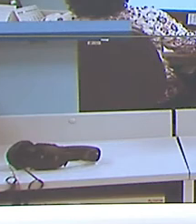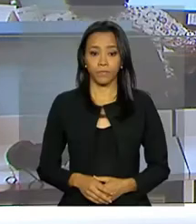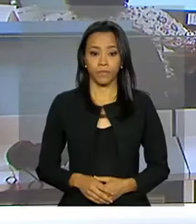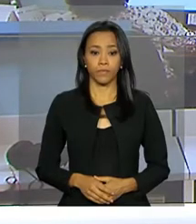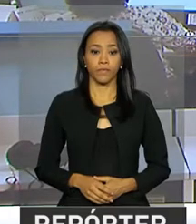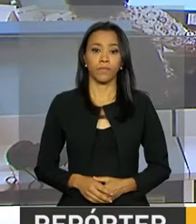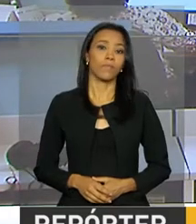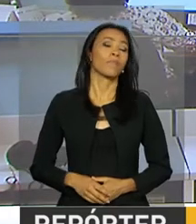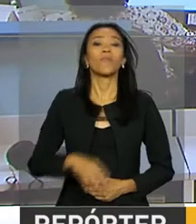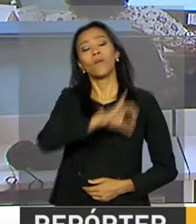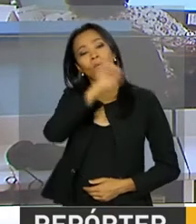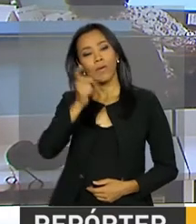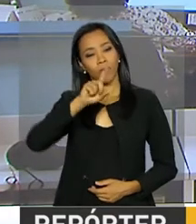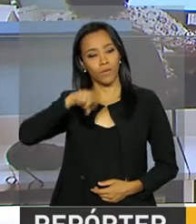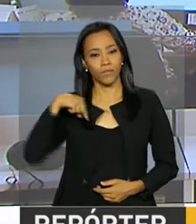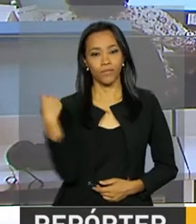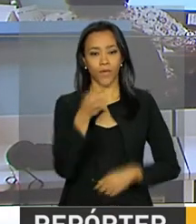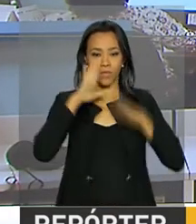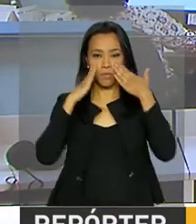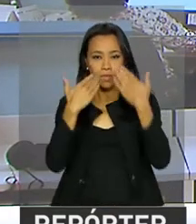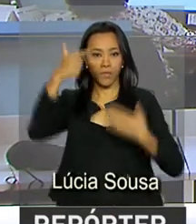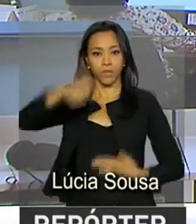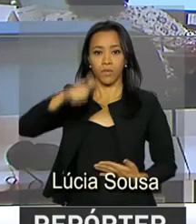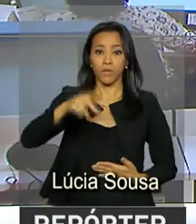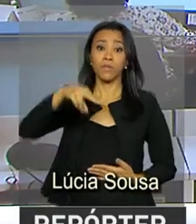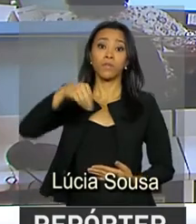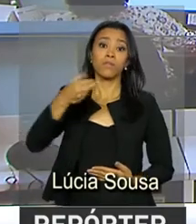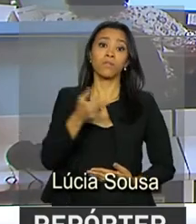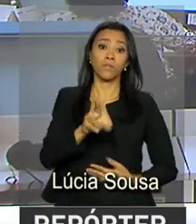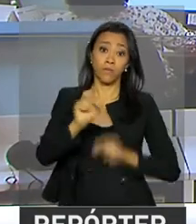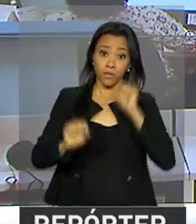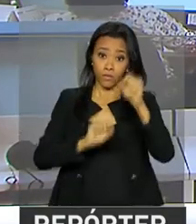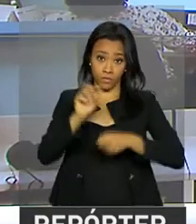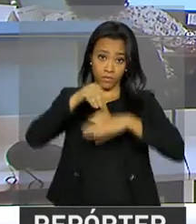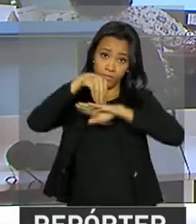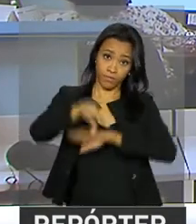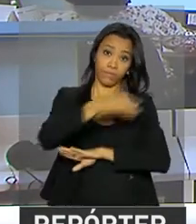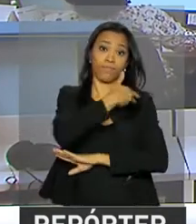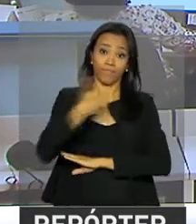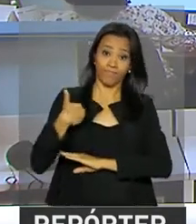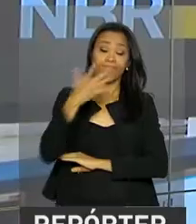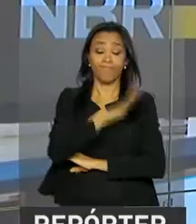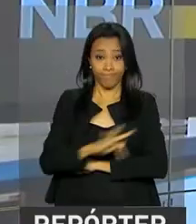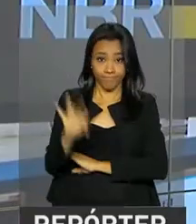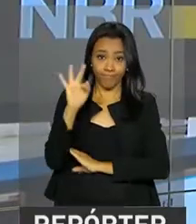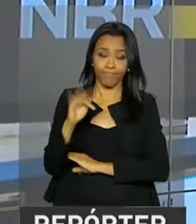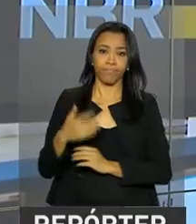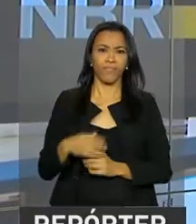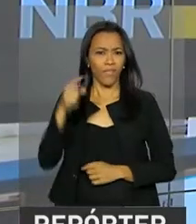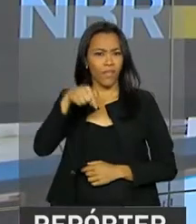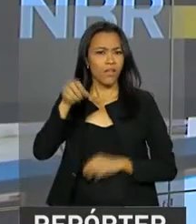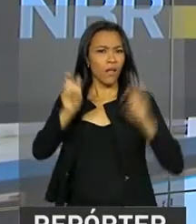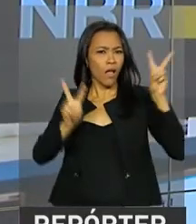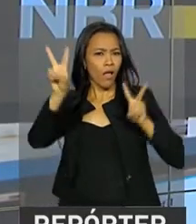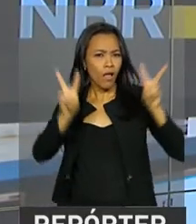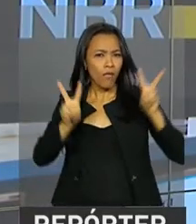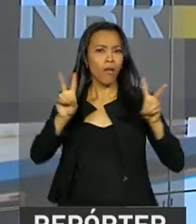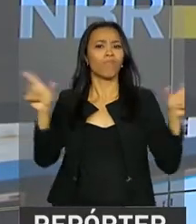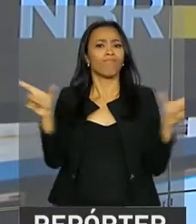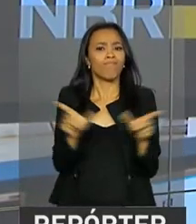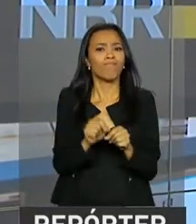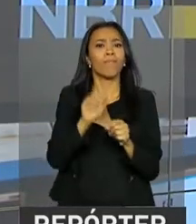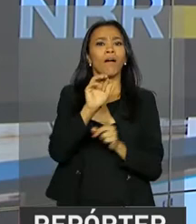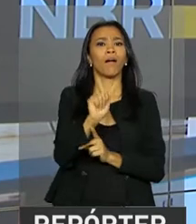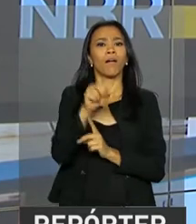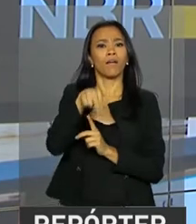Olá, voltamos com mais uma edição do Repórter NBR e as notícias do Governo Federal. Neste carnaval, a Agência Nacional